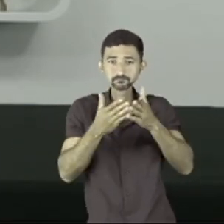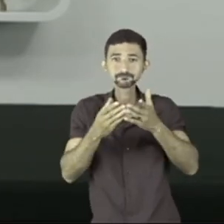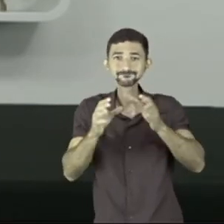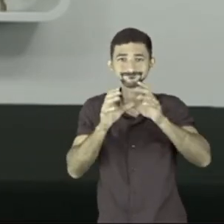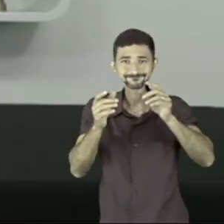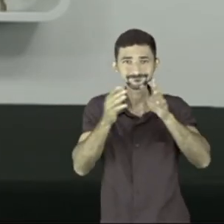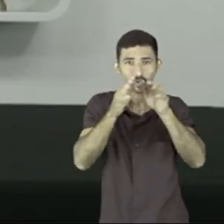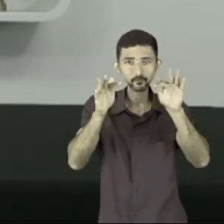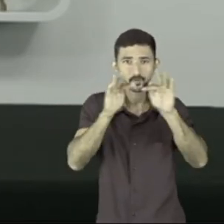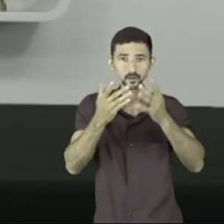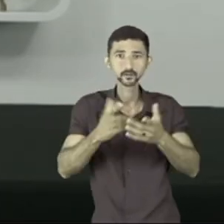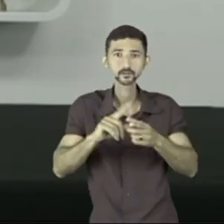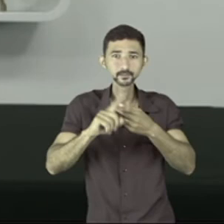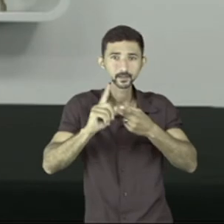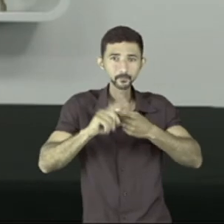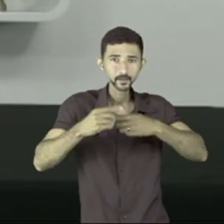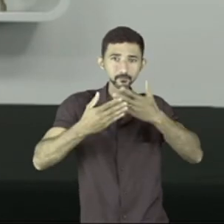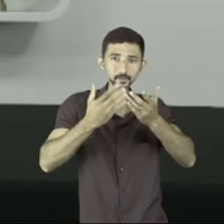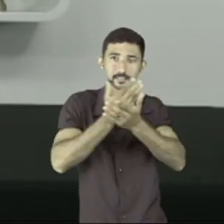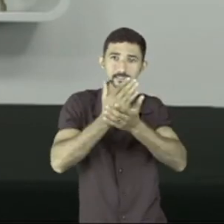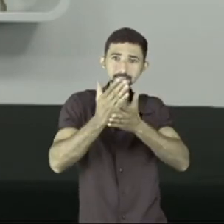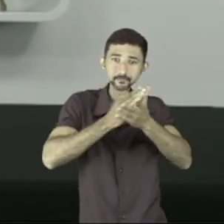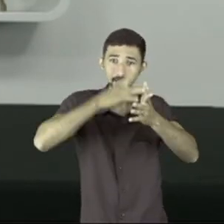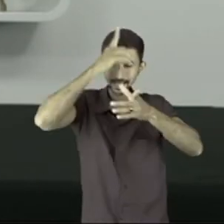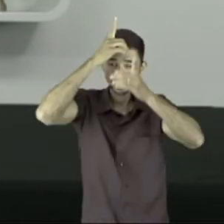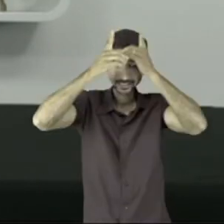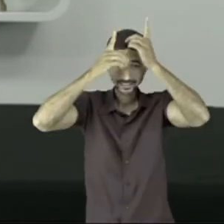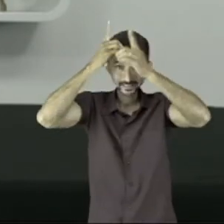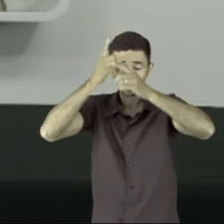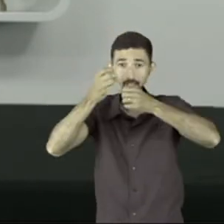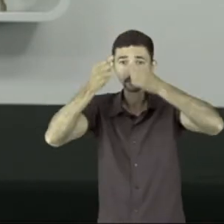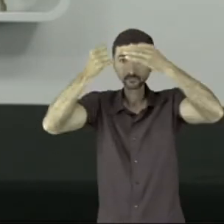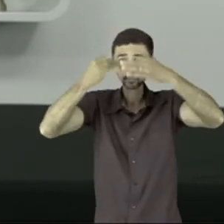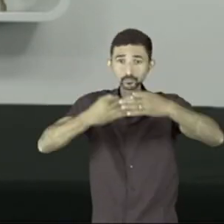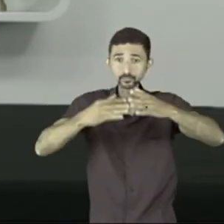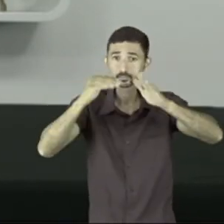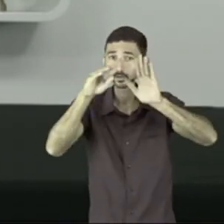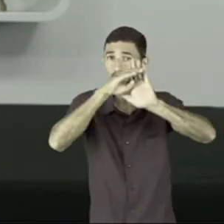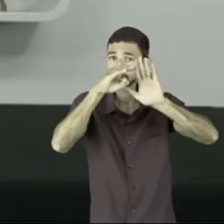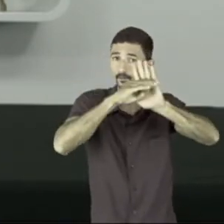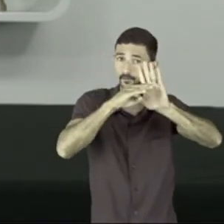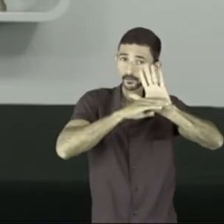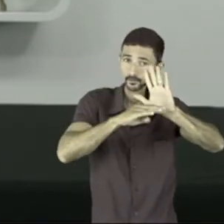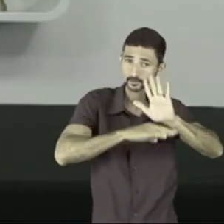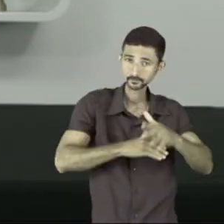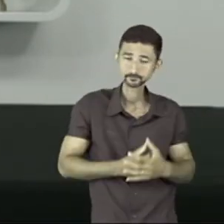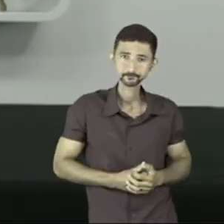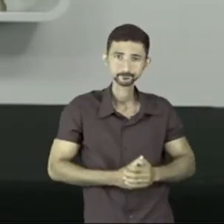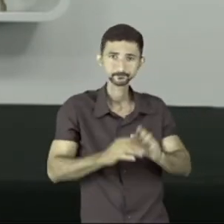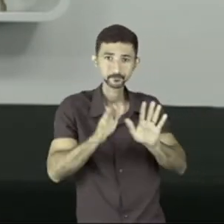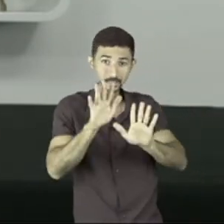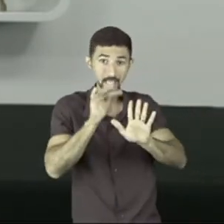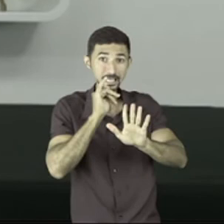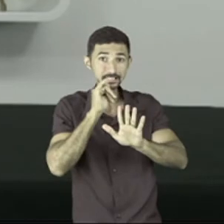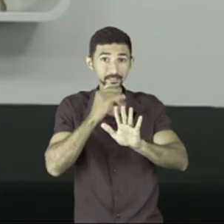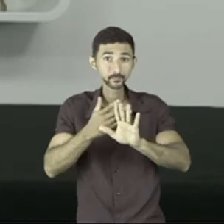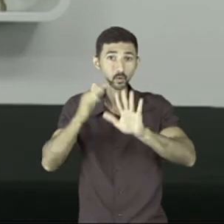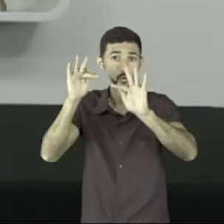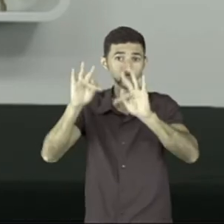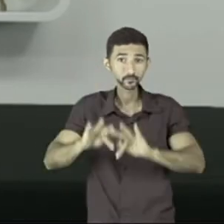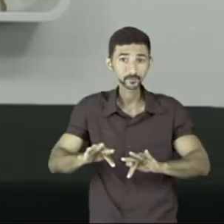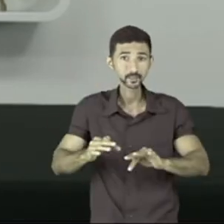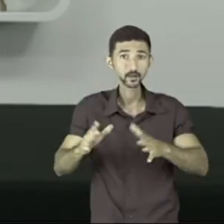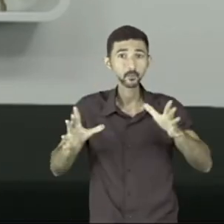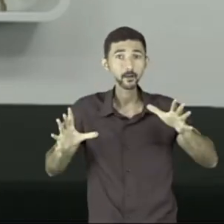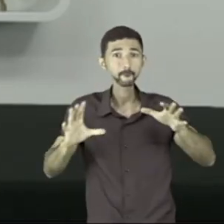como nós vimos lá, mas ela serve para separar ideias que estão sendo enumeradas. Se, por exemplo, lá no finalzinho tivesse dito